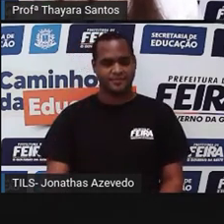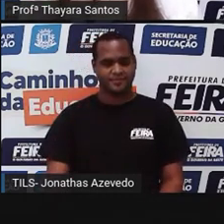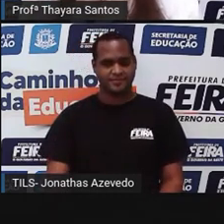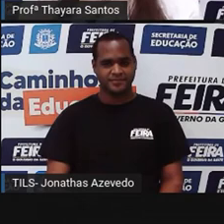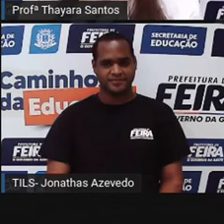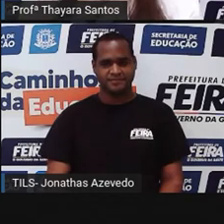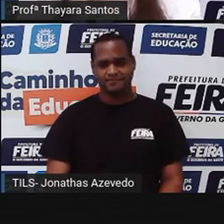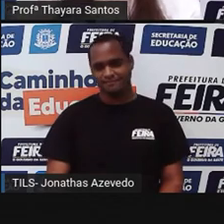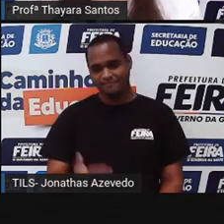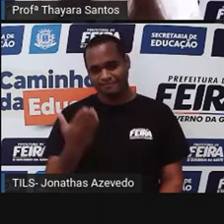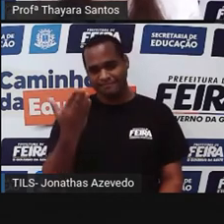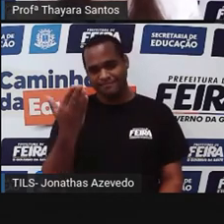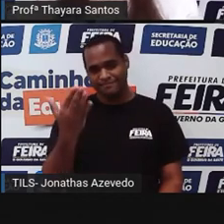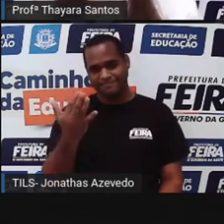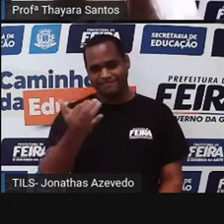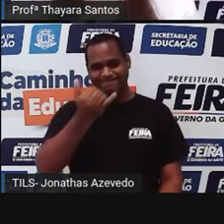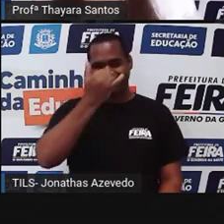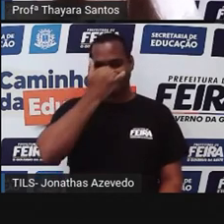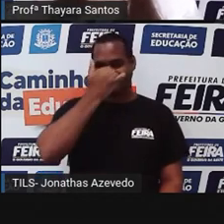Errei. Está vendo?